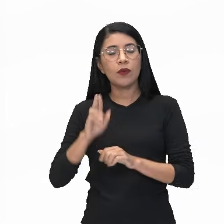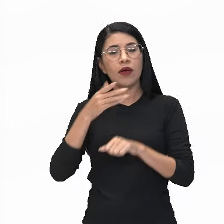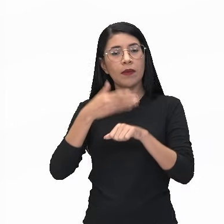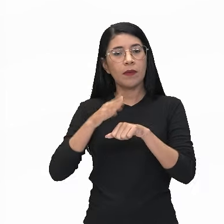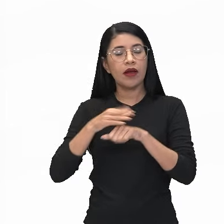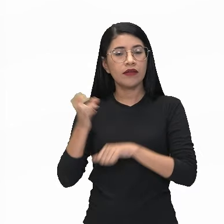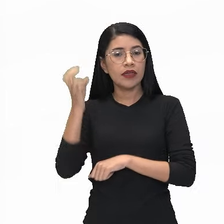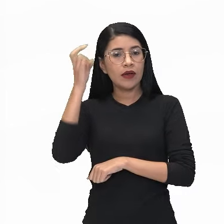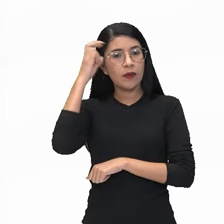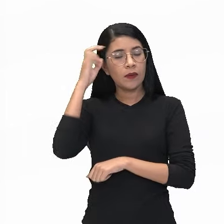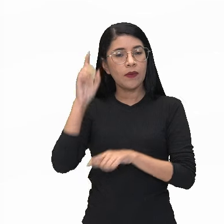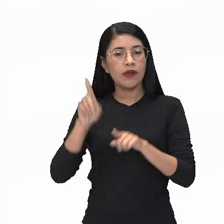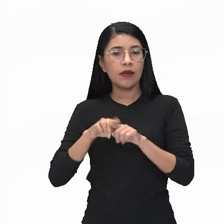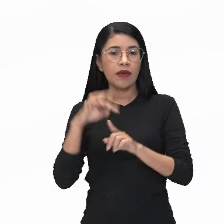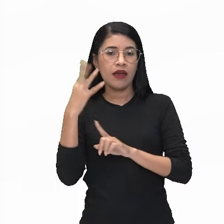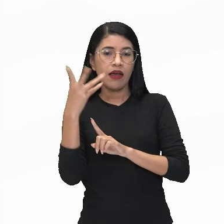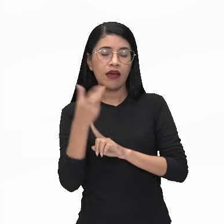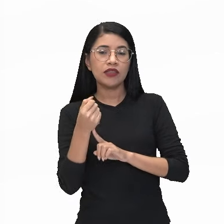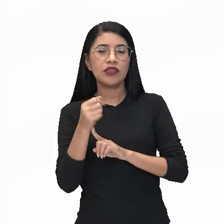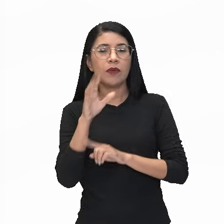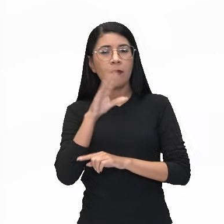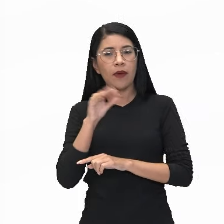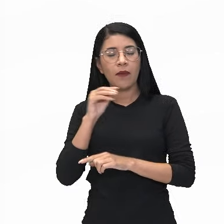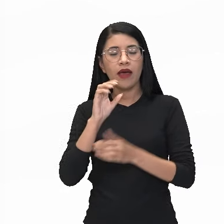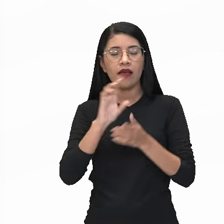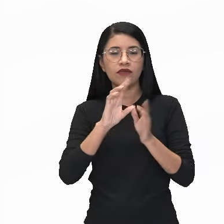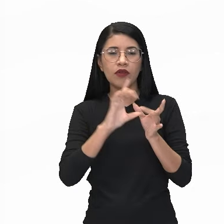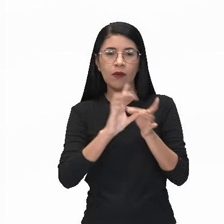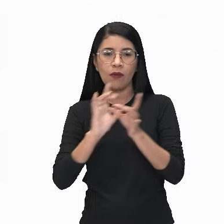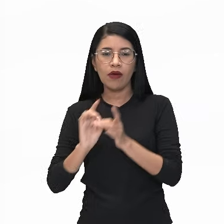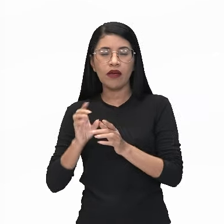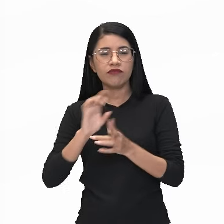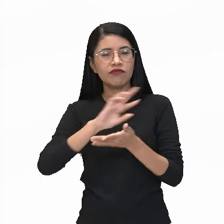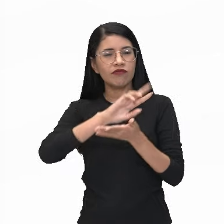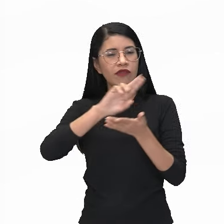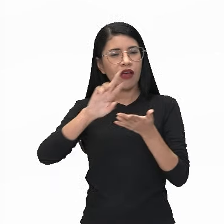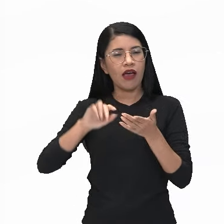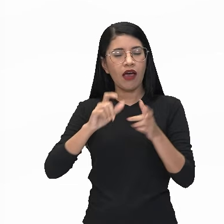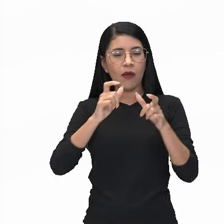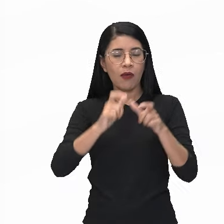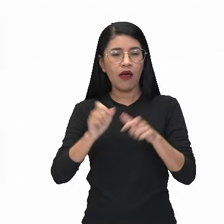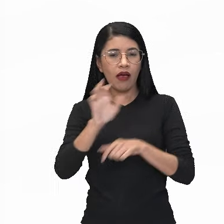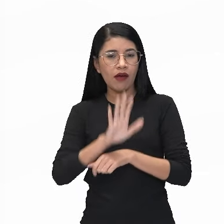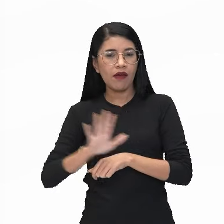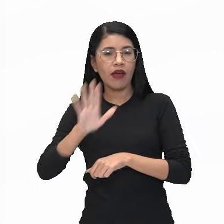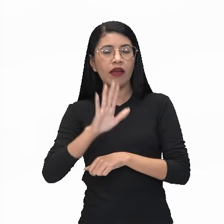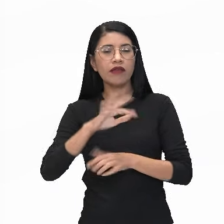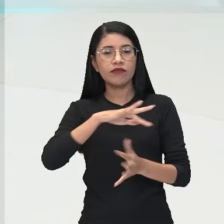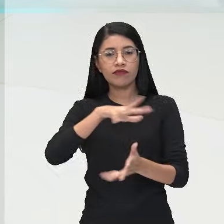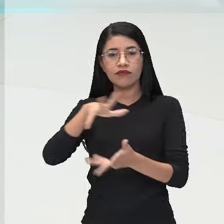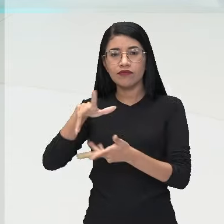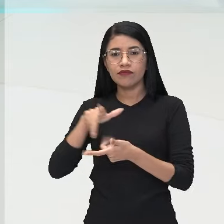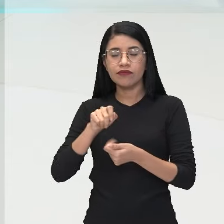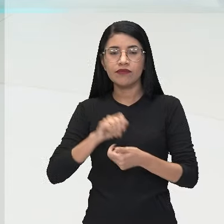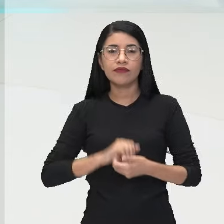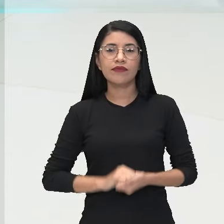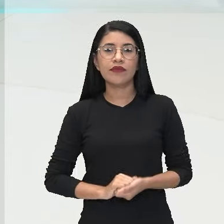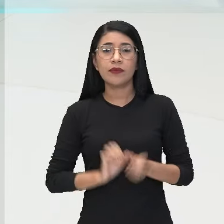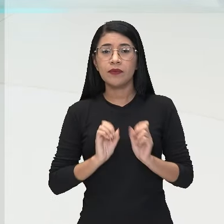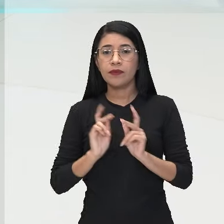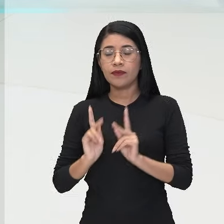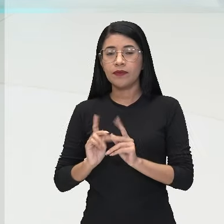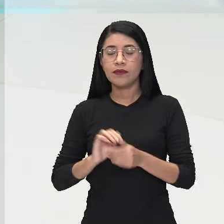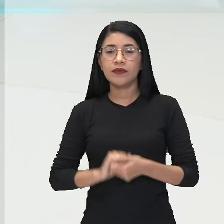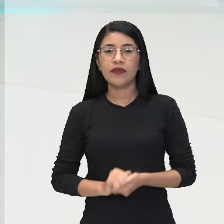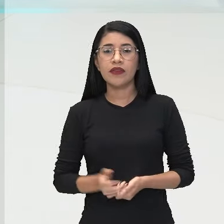culturais, artísticas e verbais em contextos diversos, locais, regionais e globais. Certo,